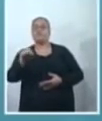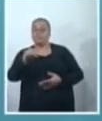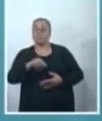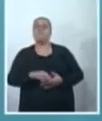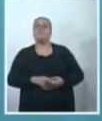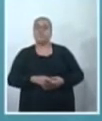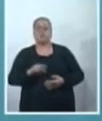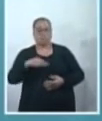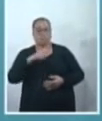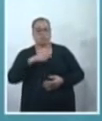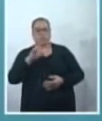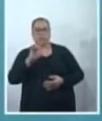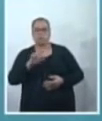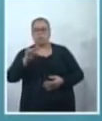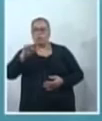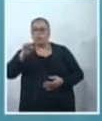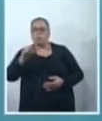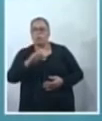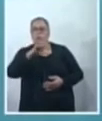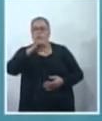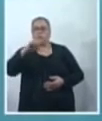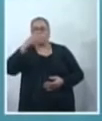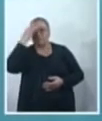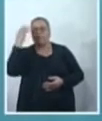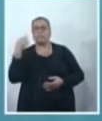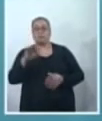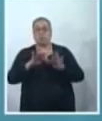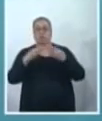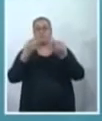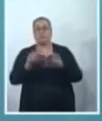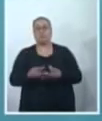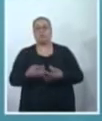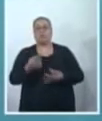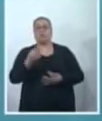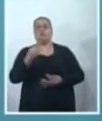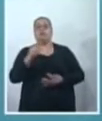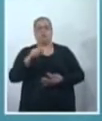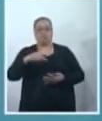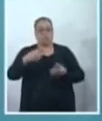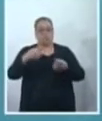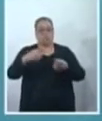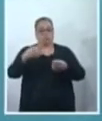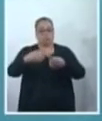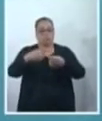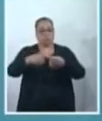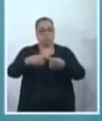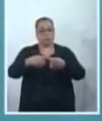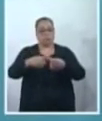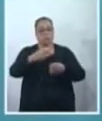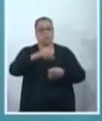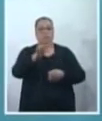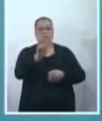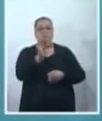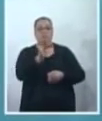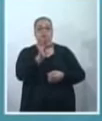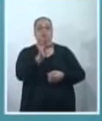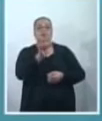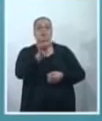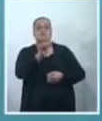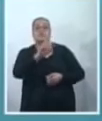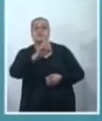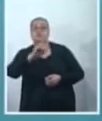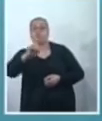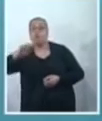apenas 1.900 famílias beneficiadas. 1.900. Numa cidade de 700 mil habitantes. Isso é